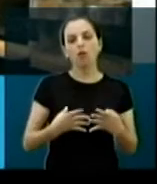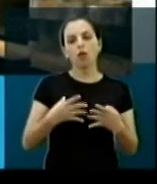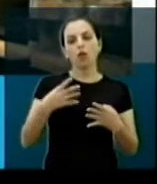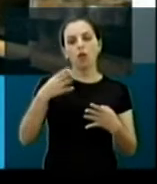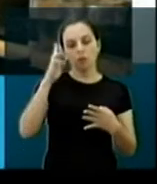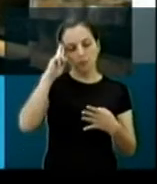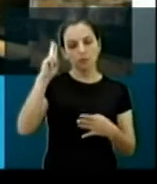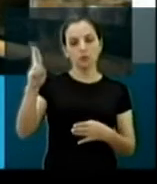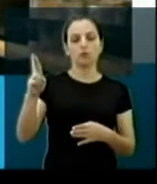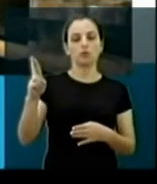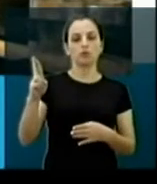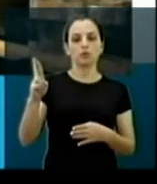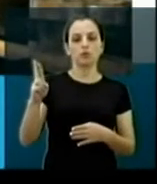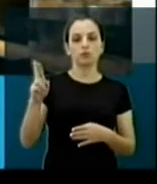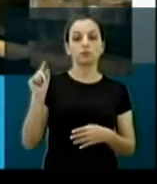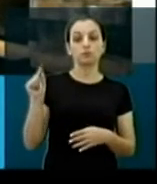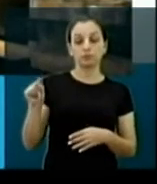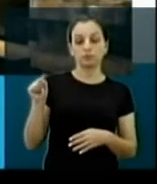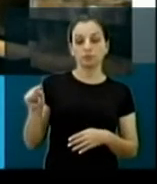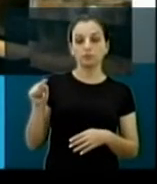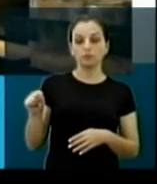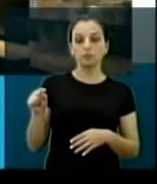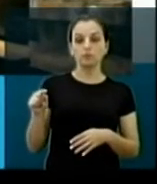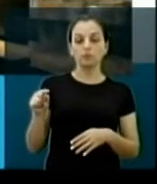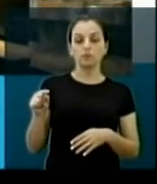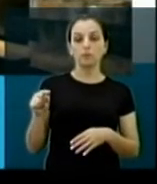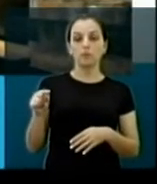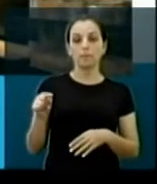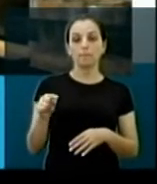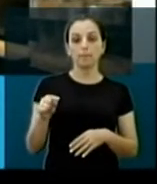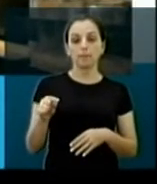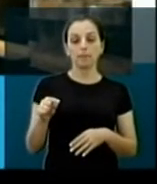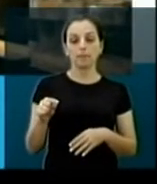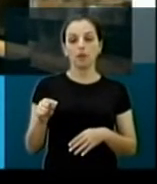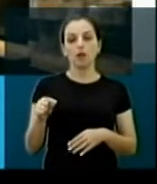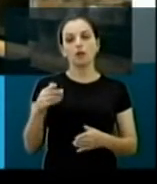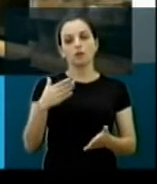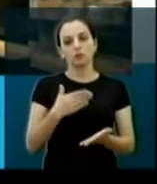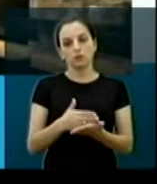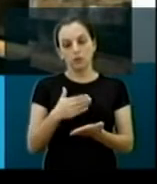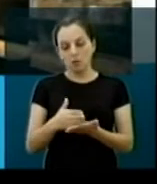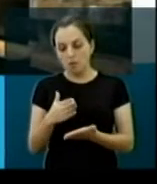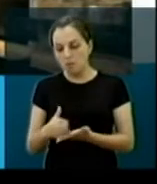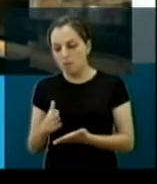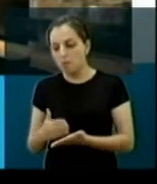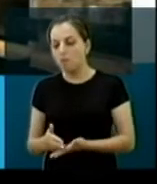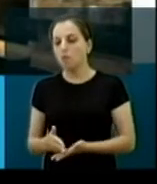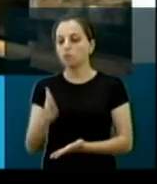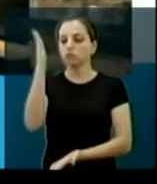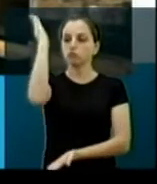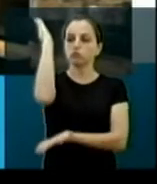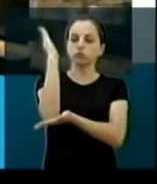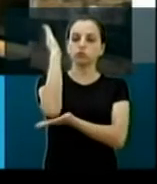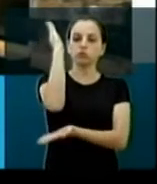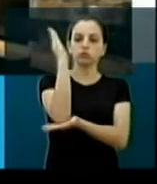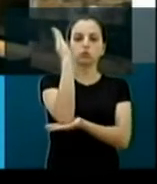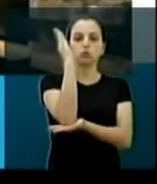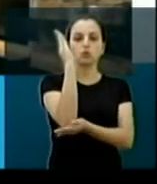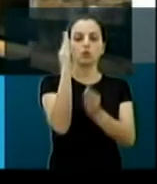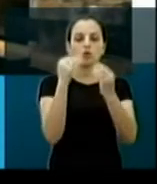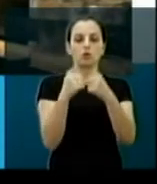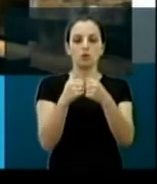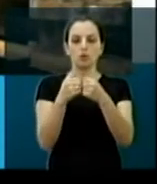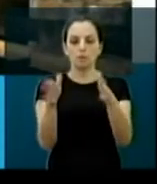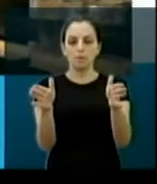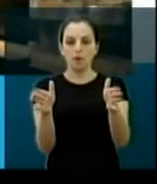E ele, na foto direita, ele limpou todo o local, pôs madeiras nas portas, pôs toda